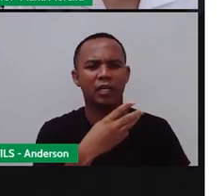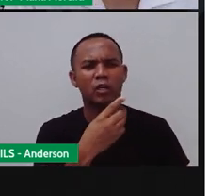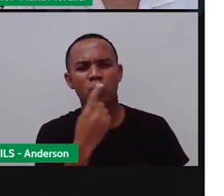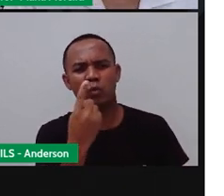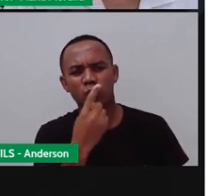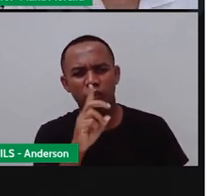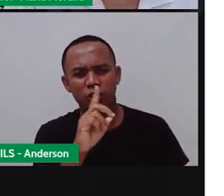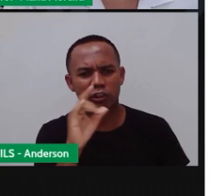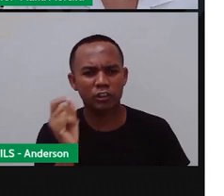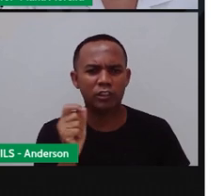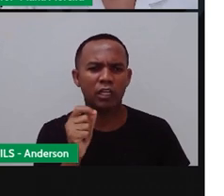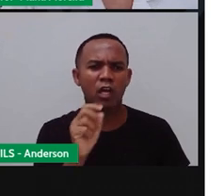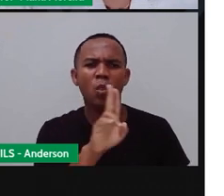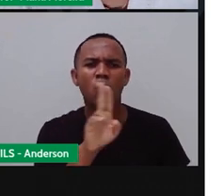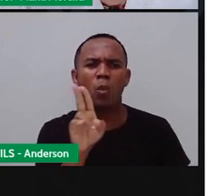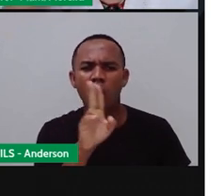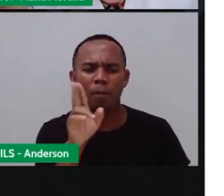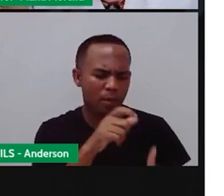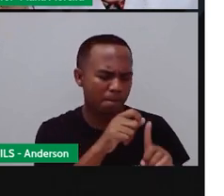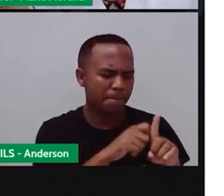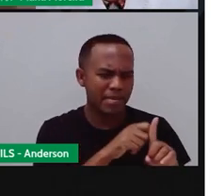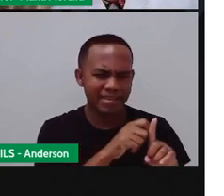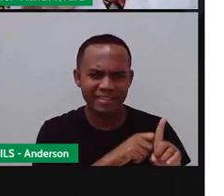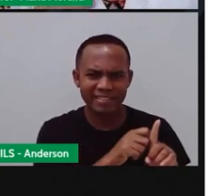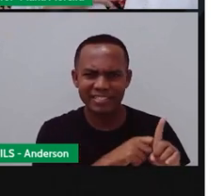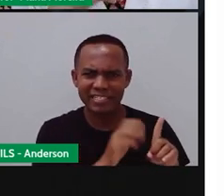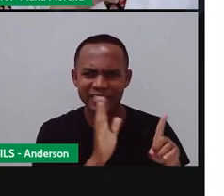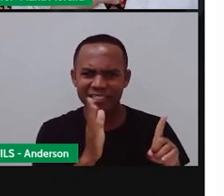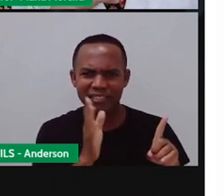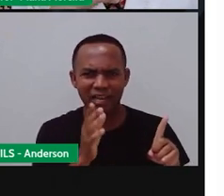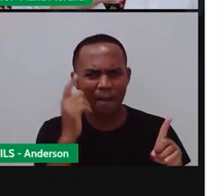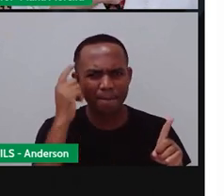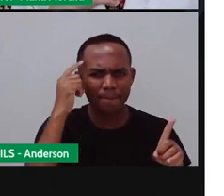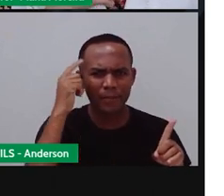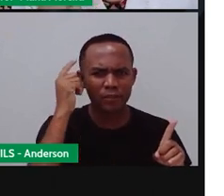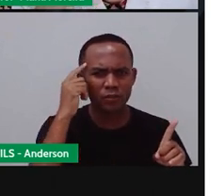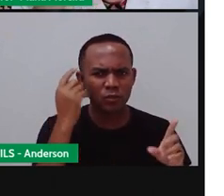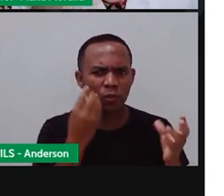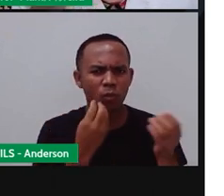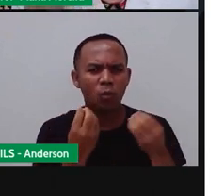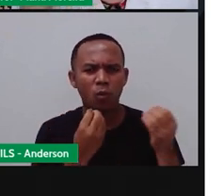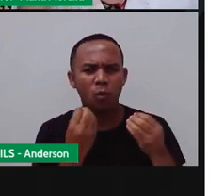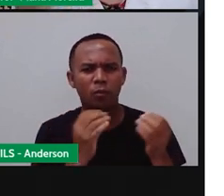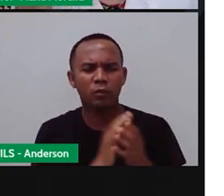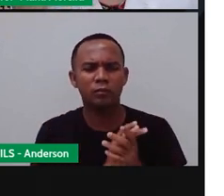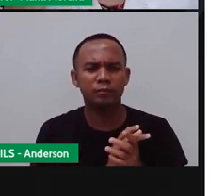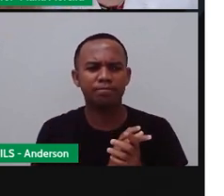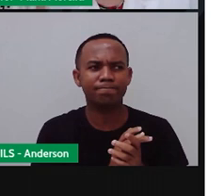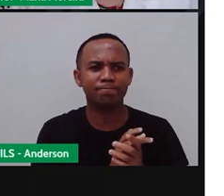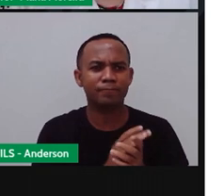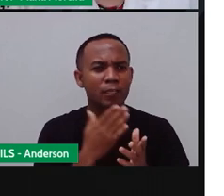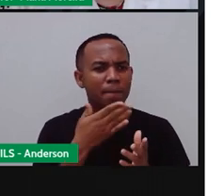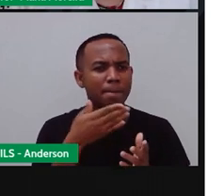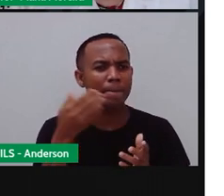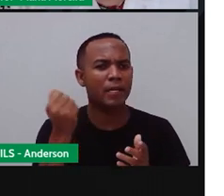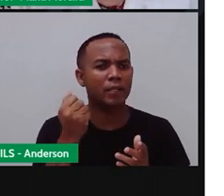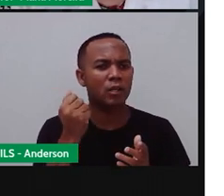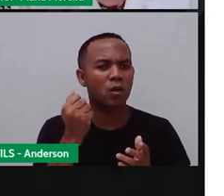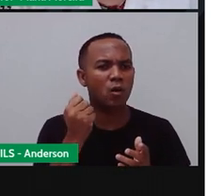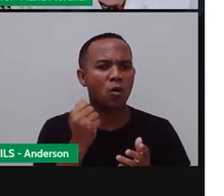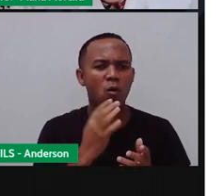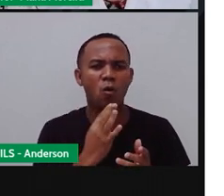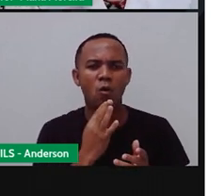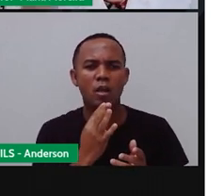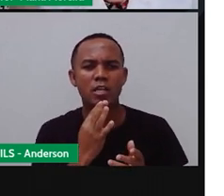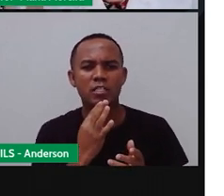foram escolhidos os nomes dos meses? Você já parou para pensar nisso? O que você acha de conhecer um pouco mais sobre a história do